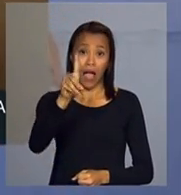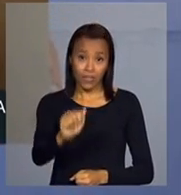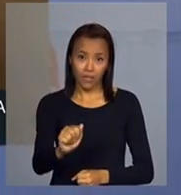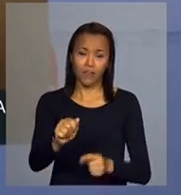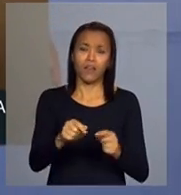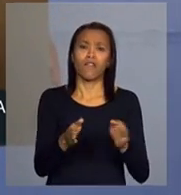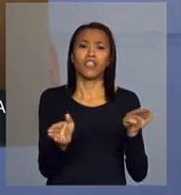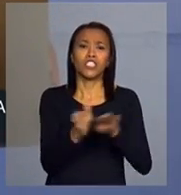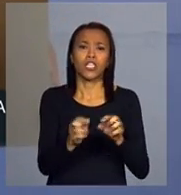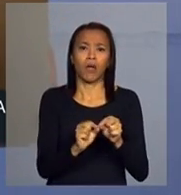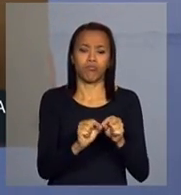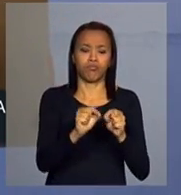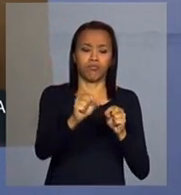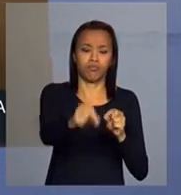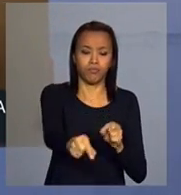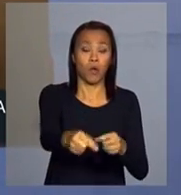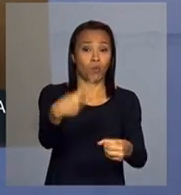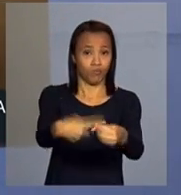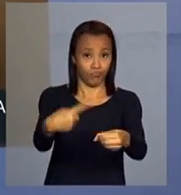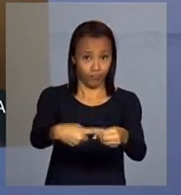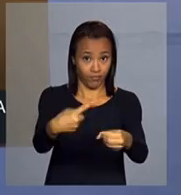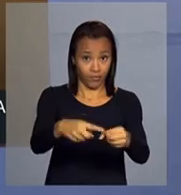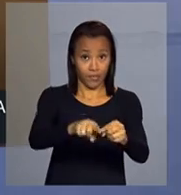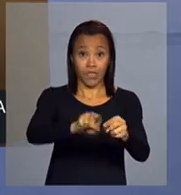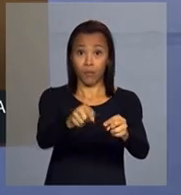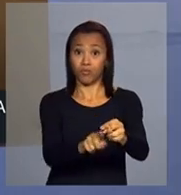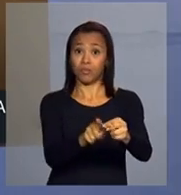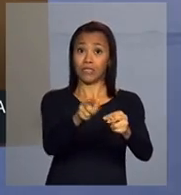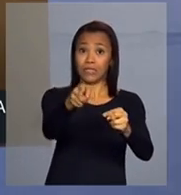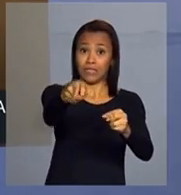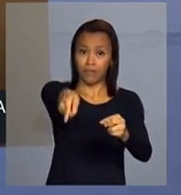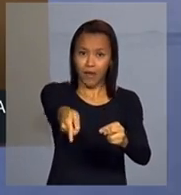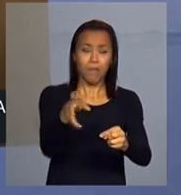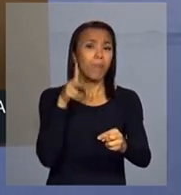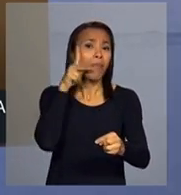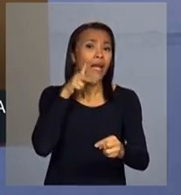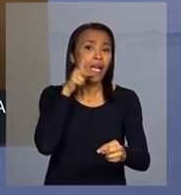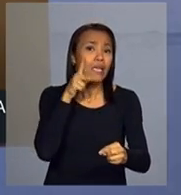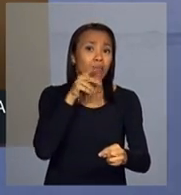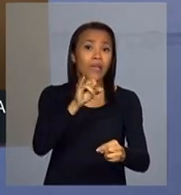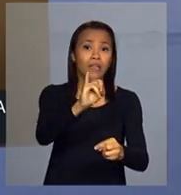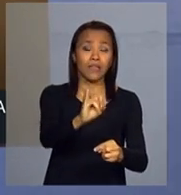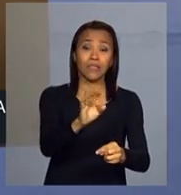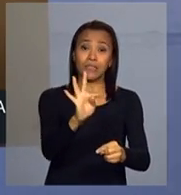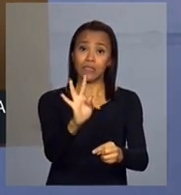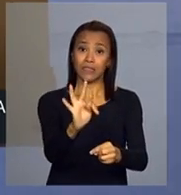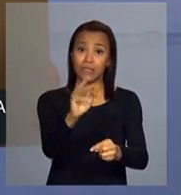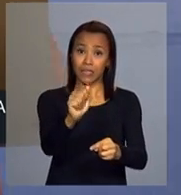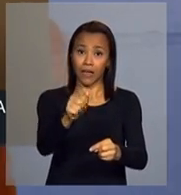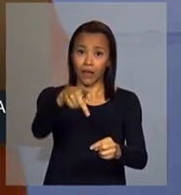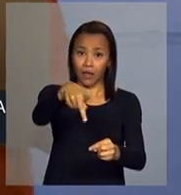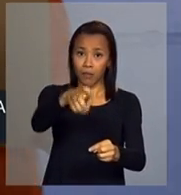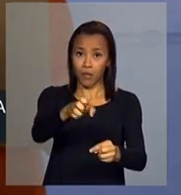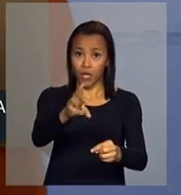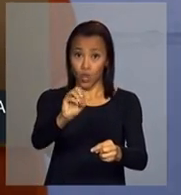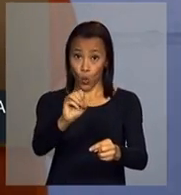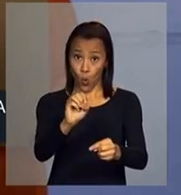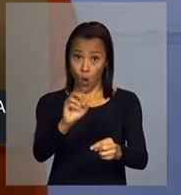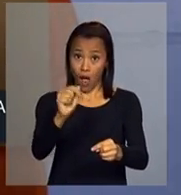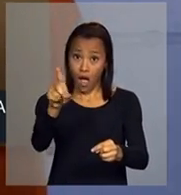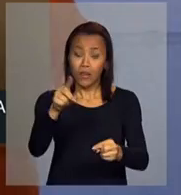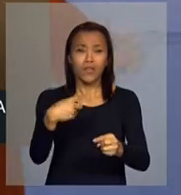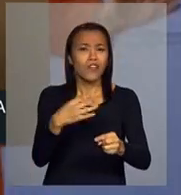afogados da Engazeira ela vai ataperuar lá na Paraíba, passando por todas as cidades